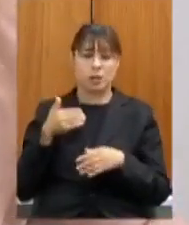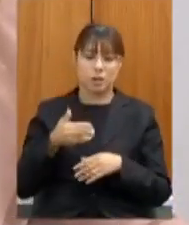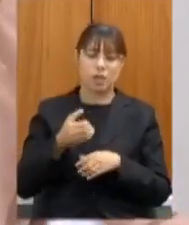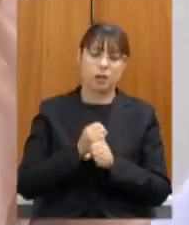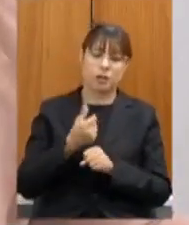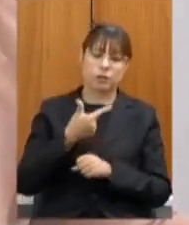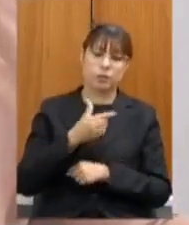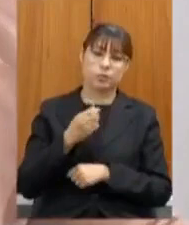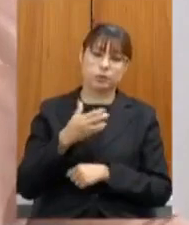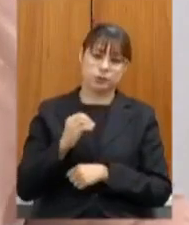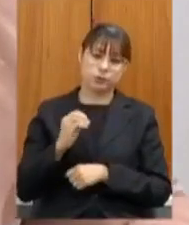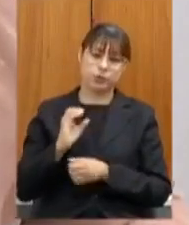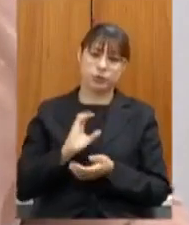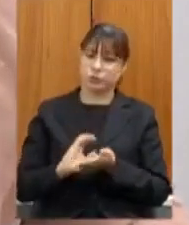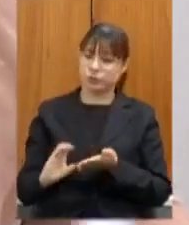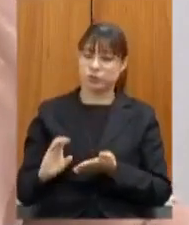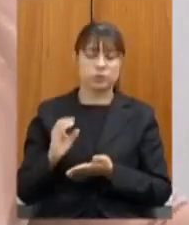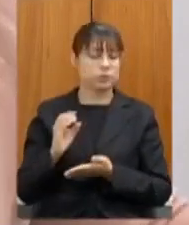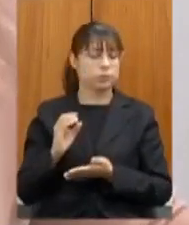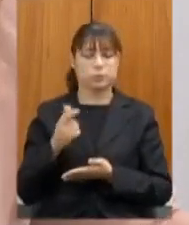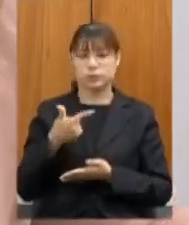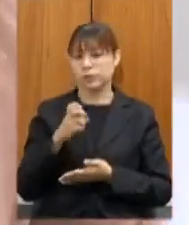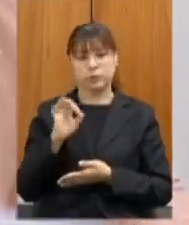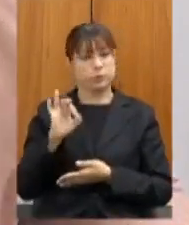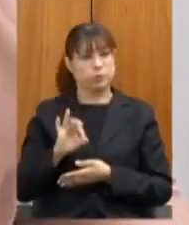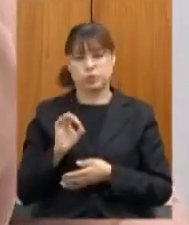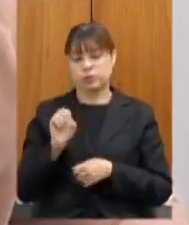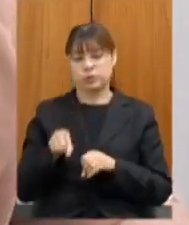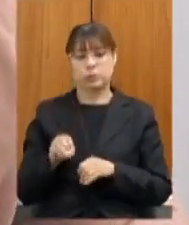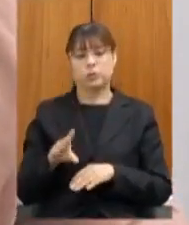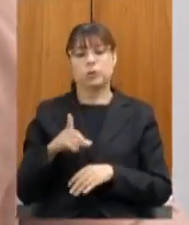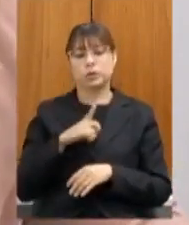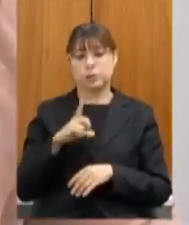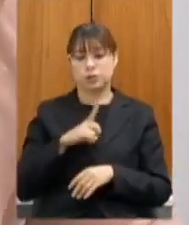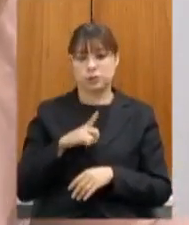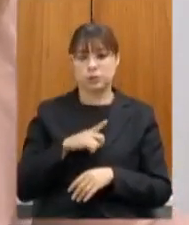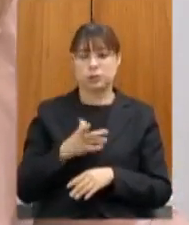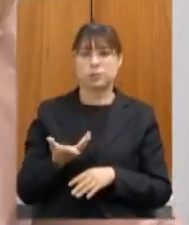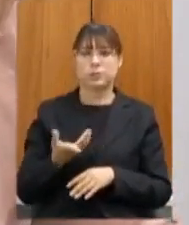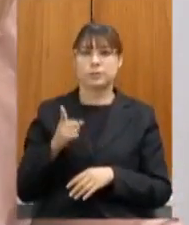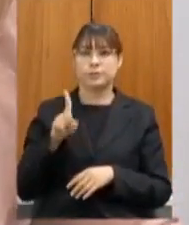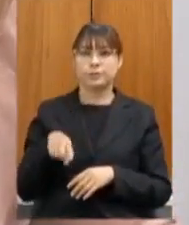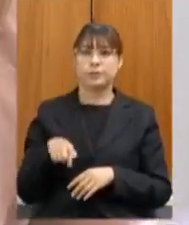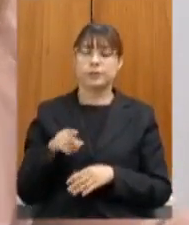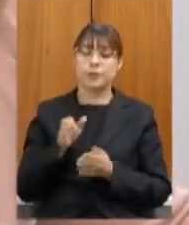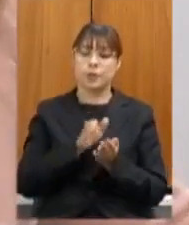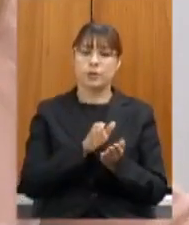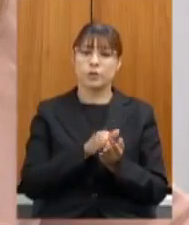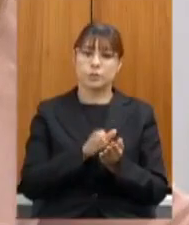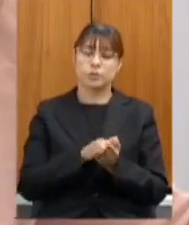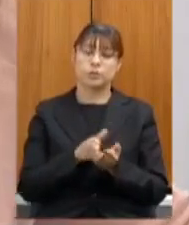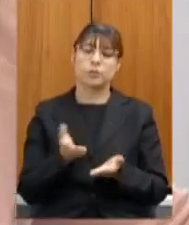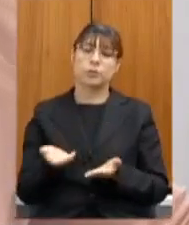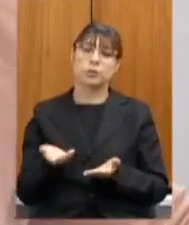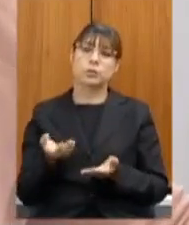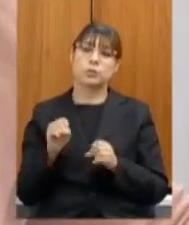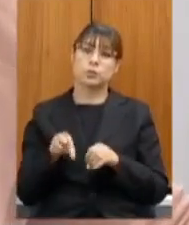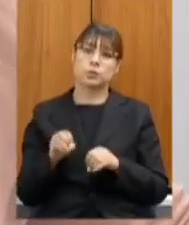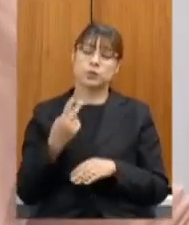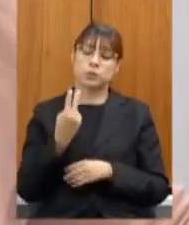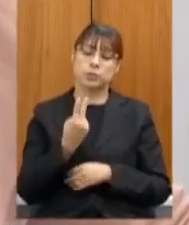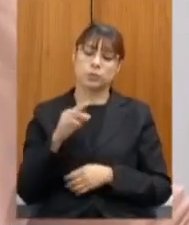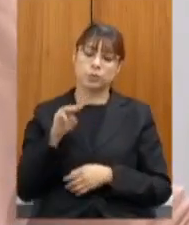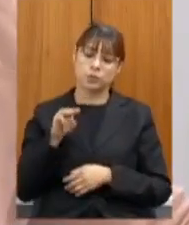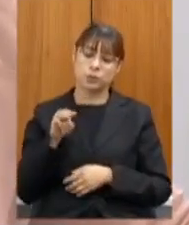educação nós estamos aí com um saldo do investimento vinculado à educação de 2